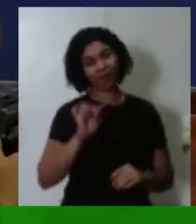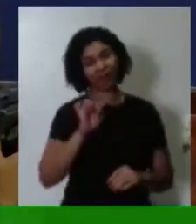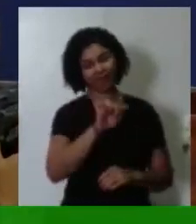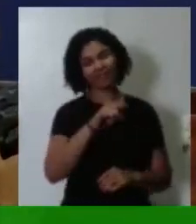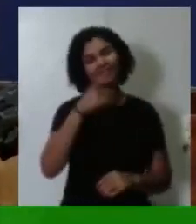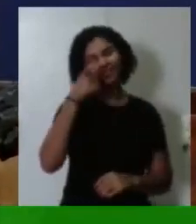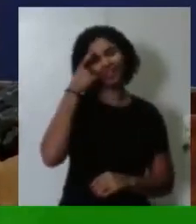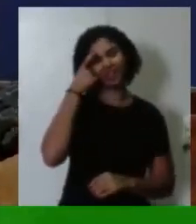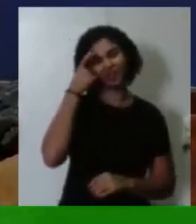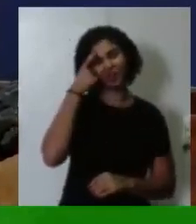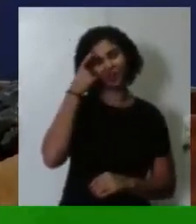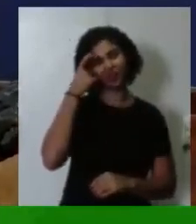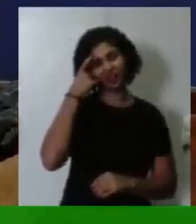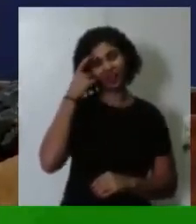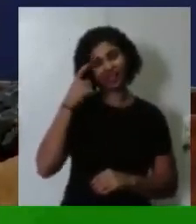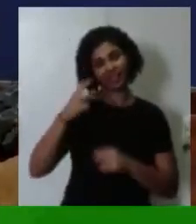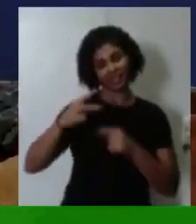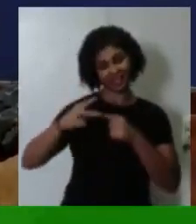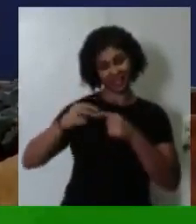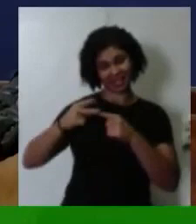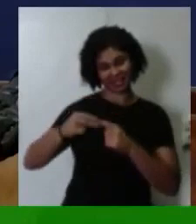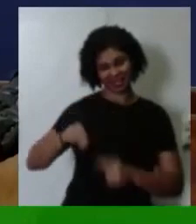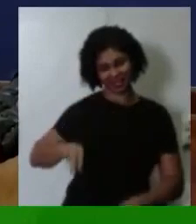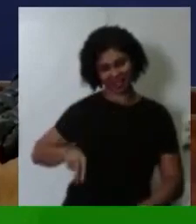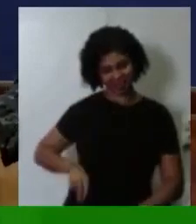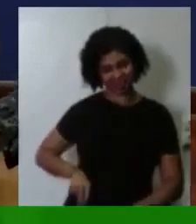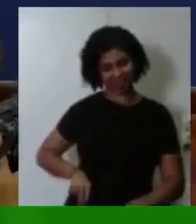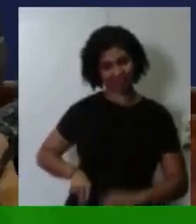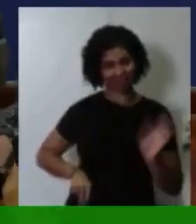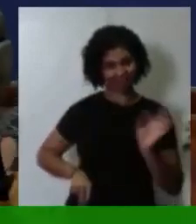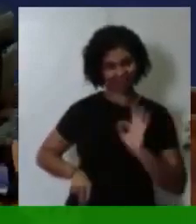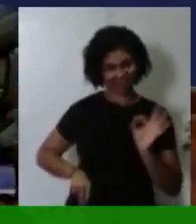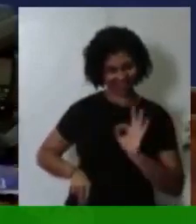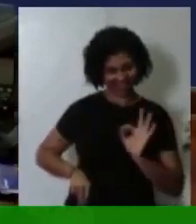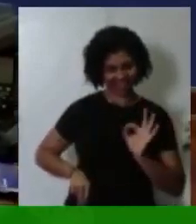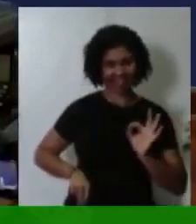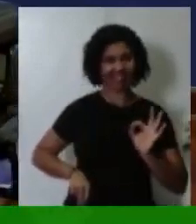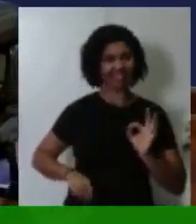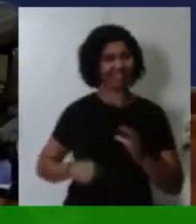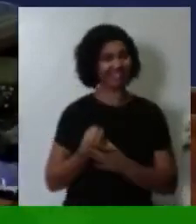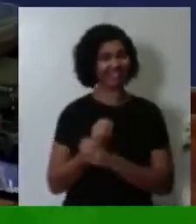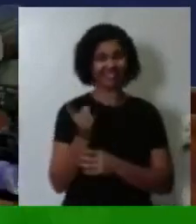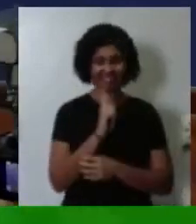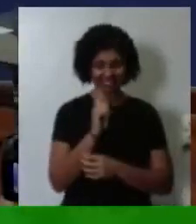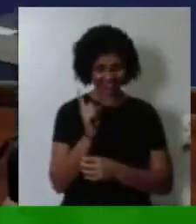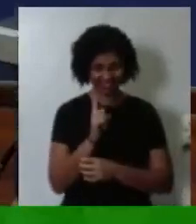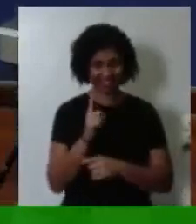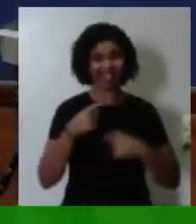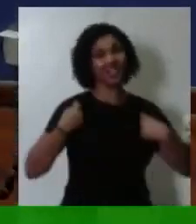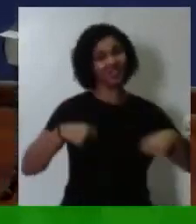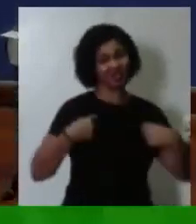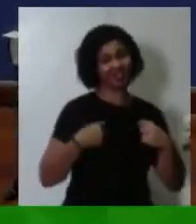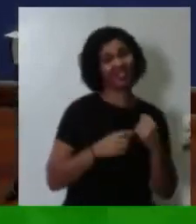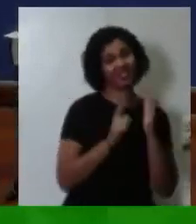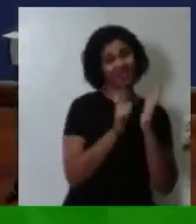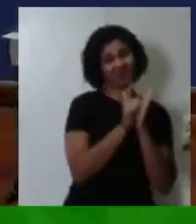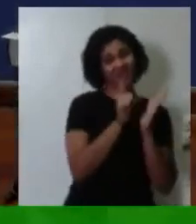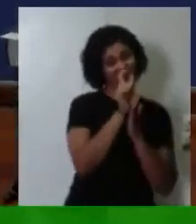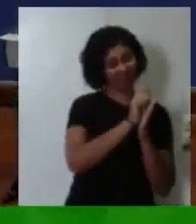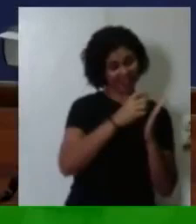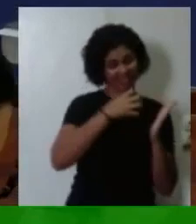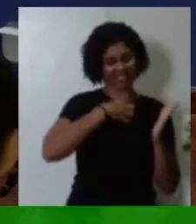sabe, se não andar com a caneta na cintura, não está seguro. E se eu não tiver um papel na mão, eu não me sinto seguro.